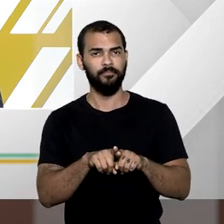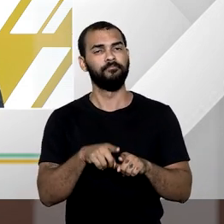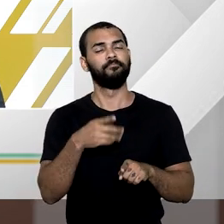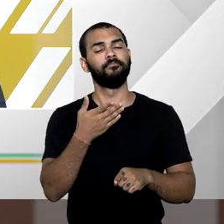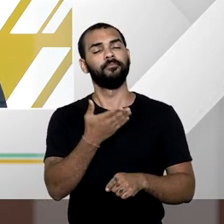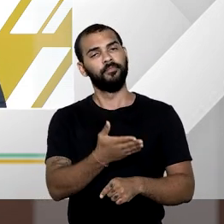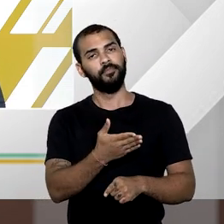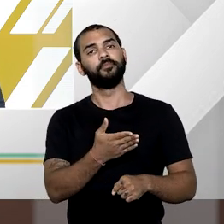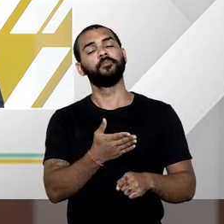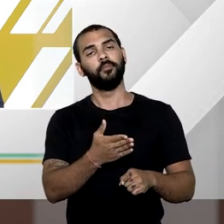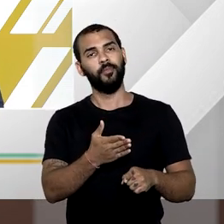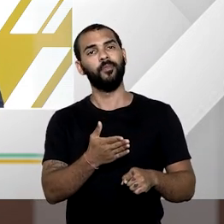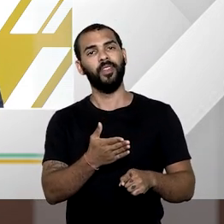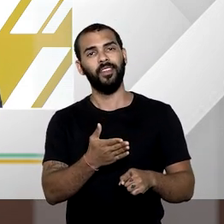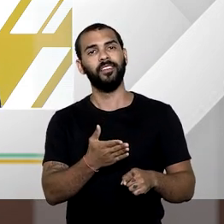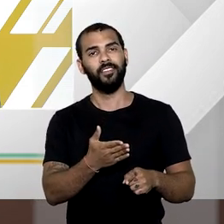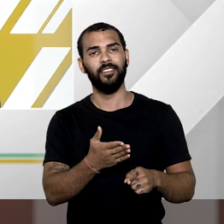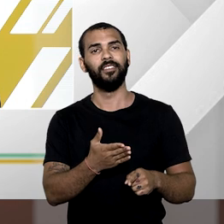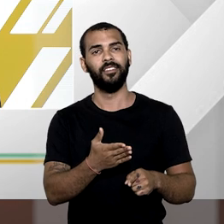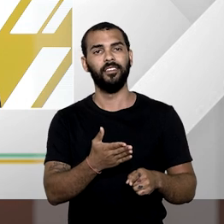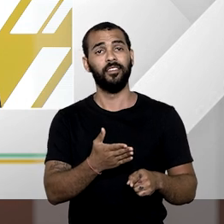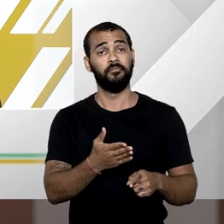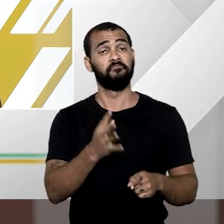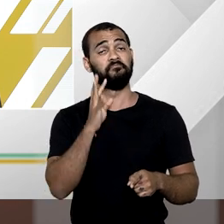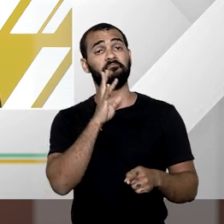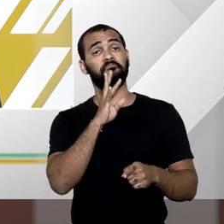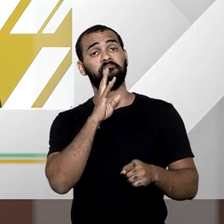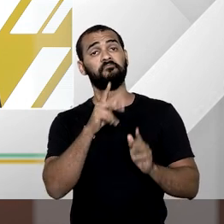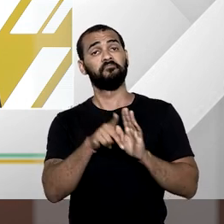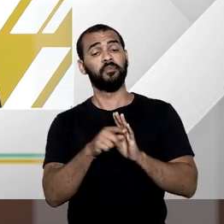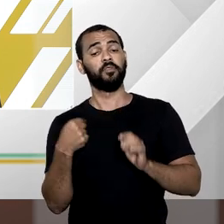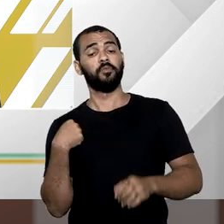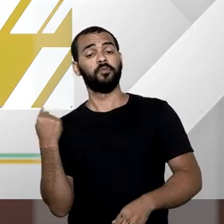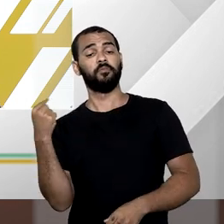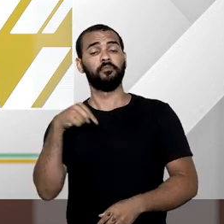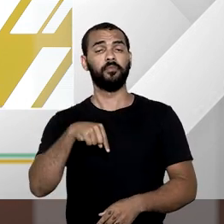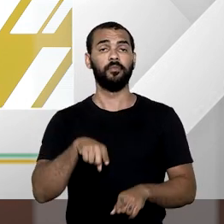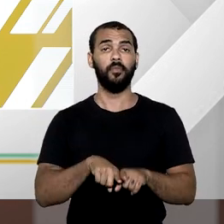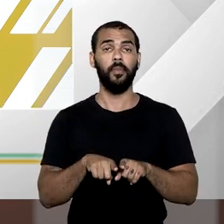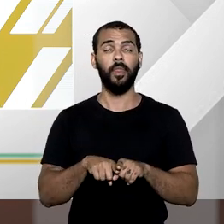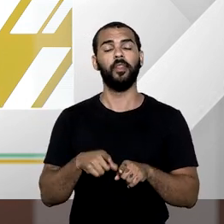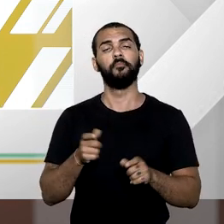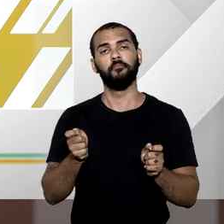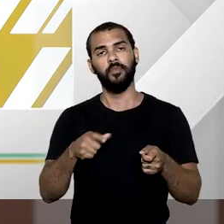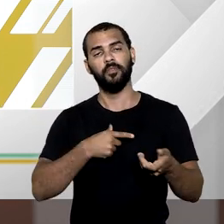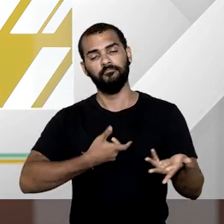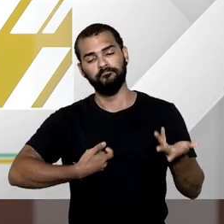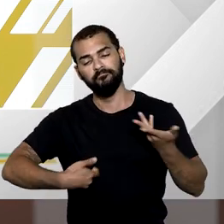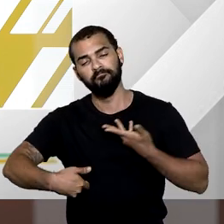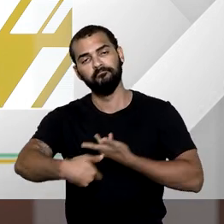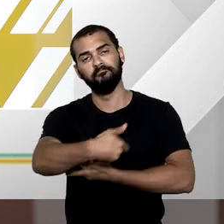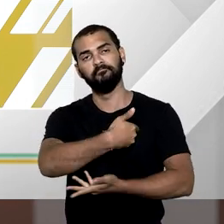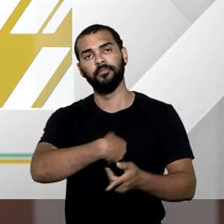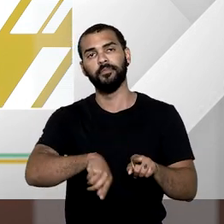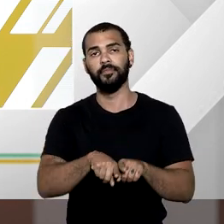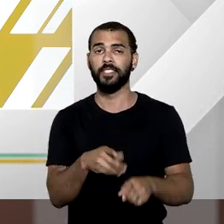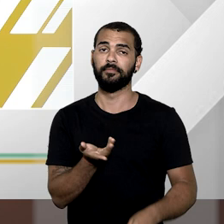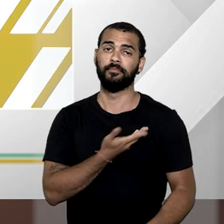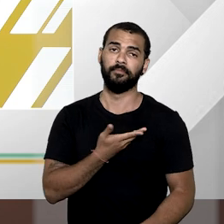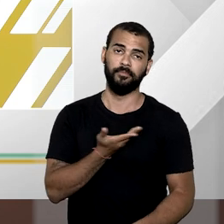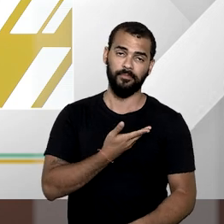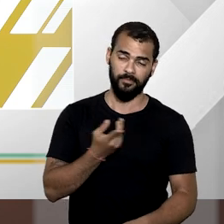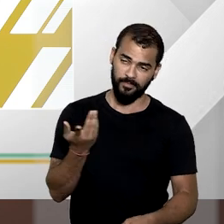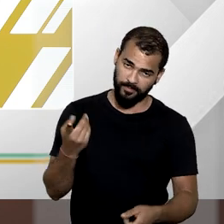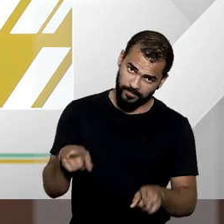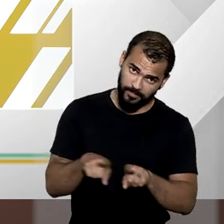programa de grande prestígio como é esse. E, além disso, contando com a camaradagem, a companhia, por que não dizer